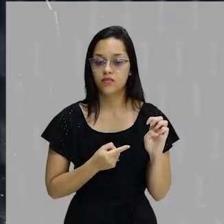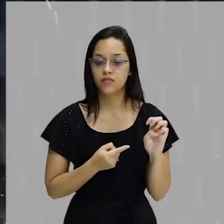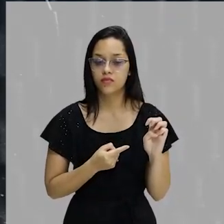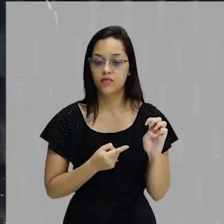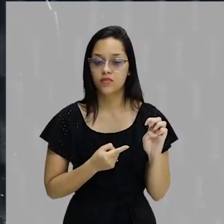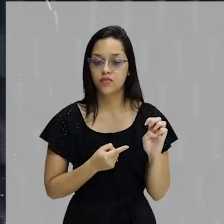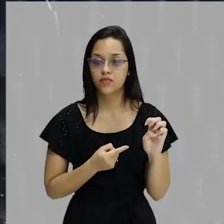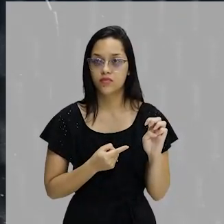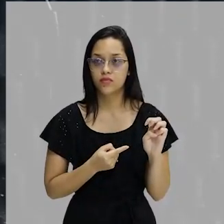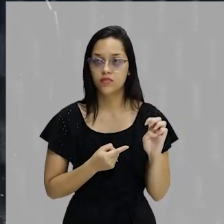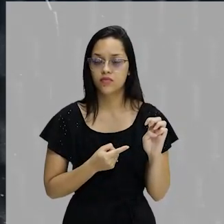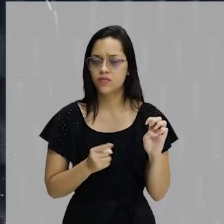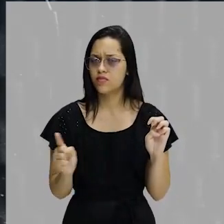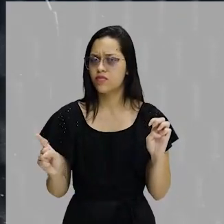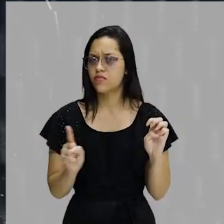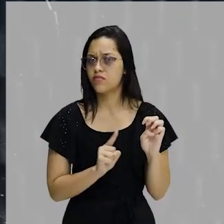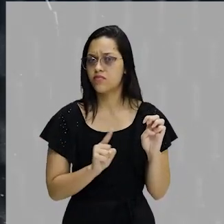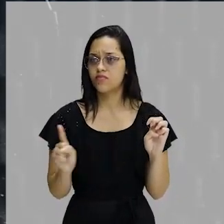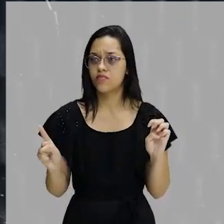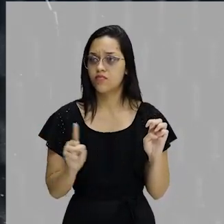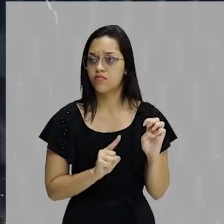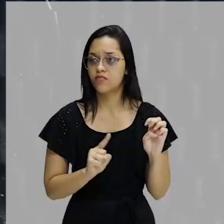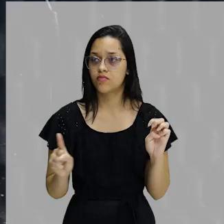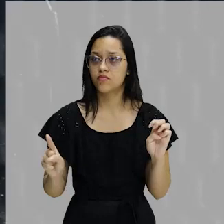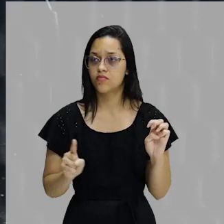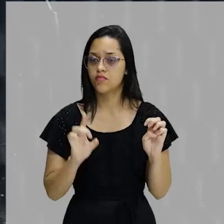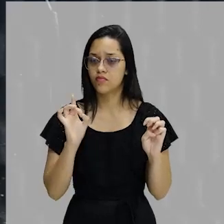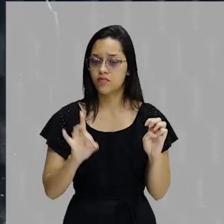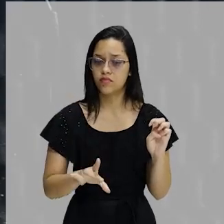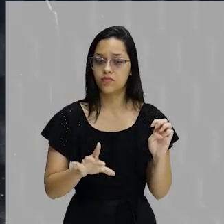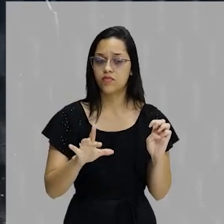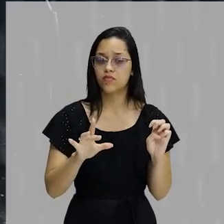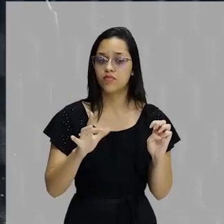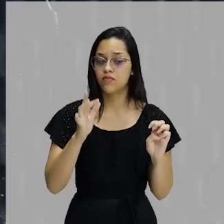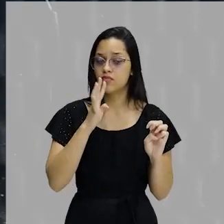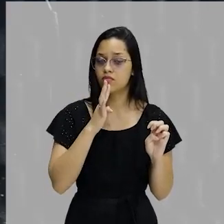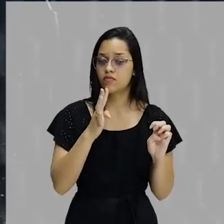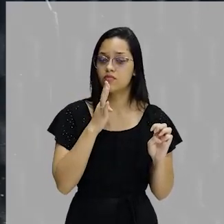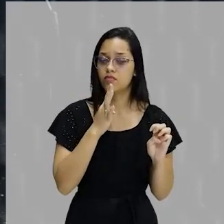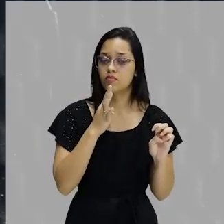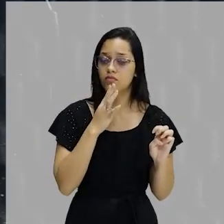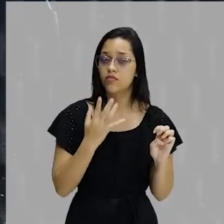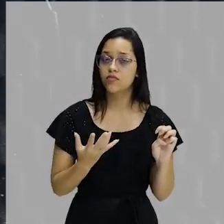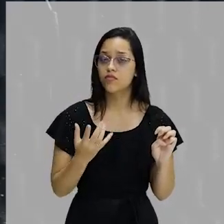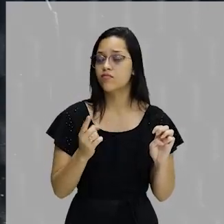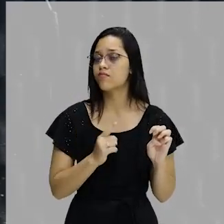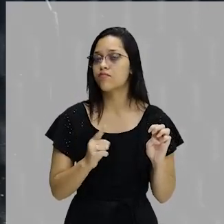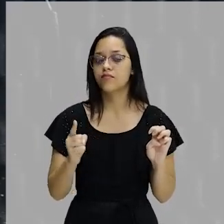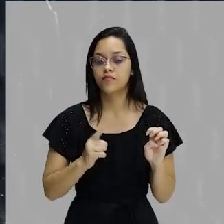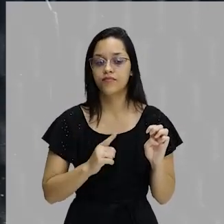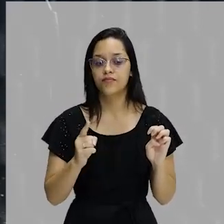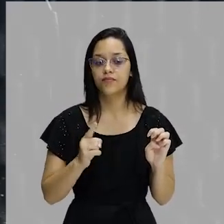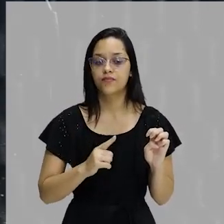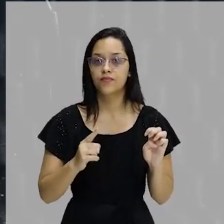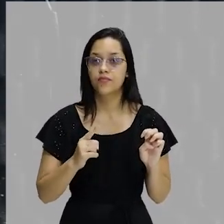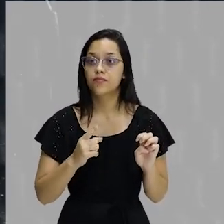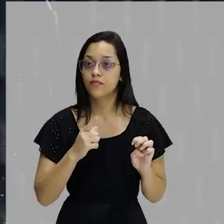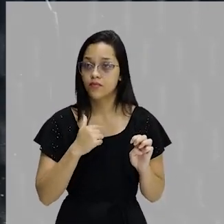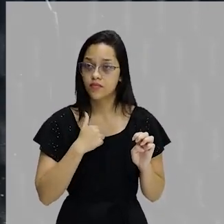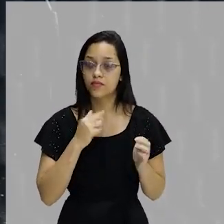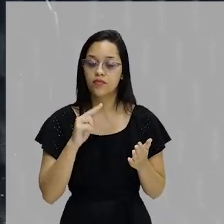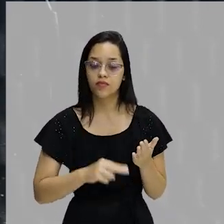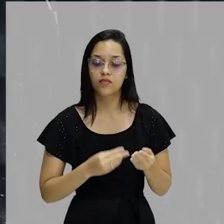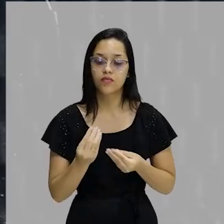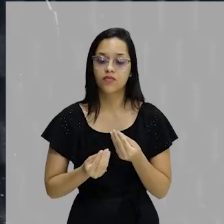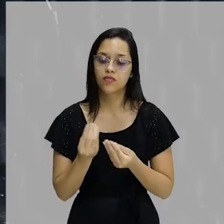apenas o autor é ativo? Não. E só o autor conhece o que eletronicamente se dispõe para o leitor? Também não. Então, aqui eu leio, eu